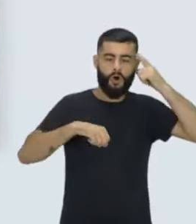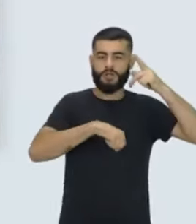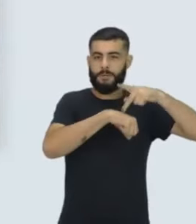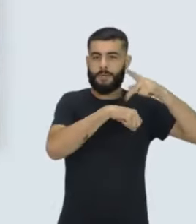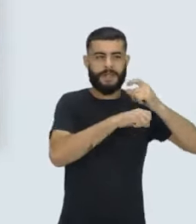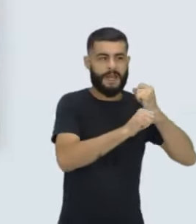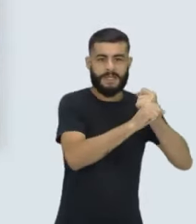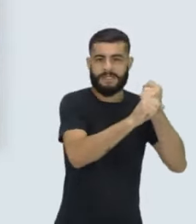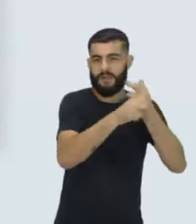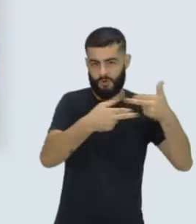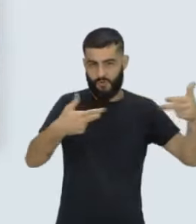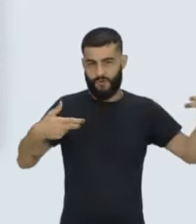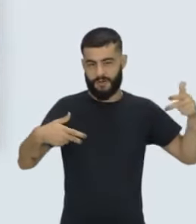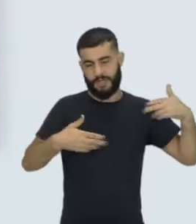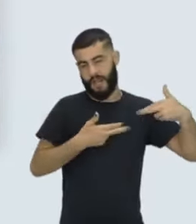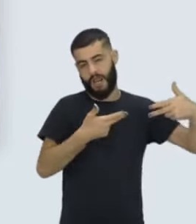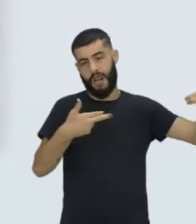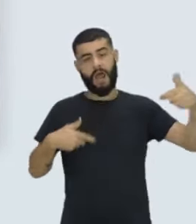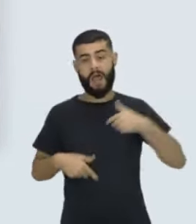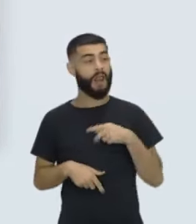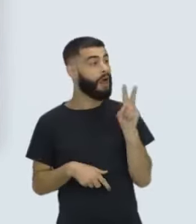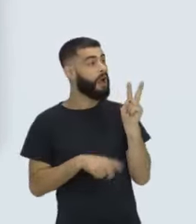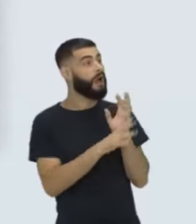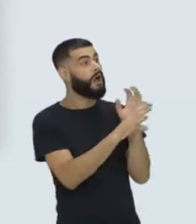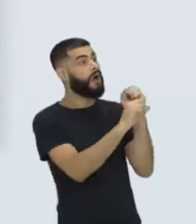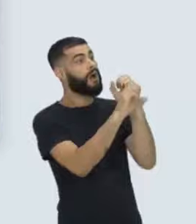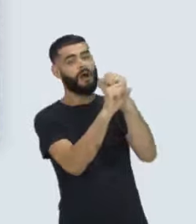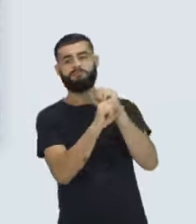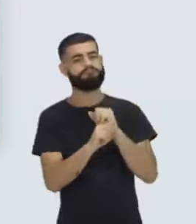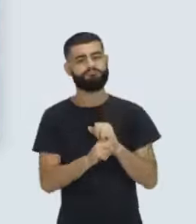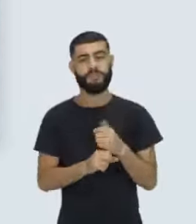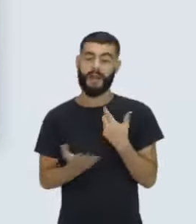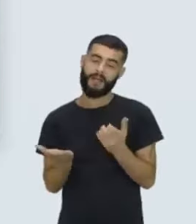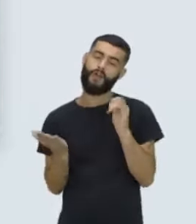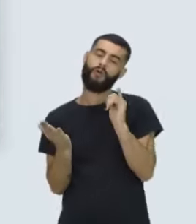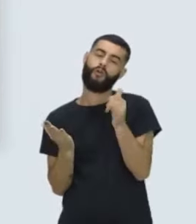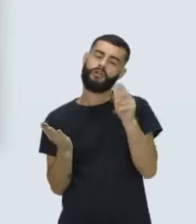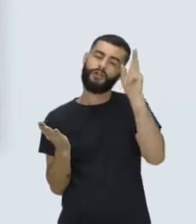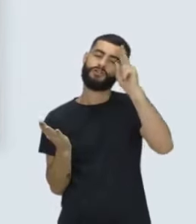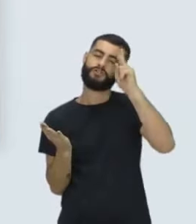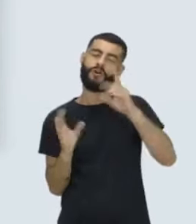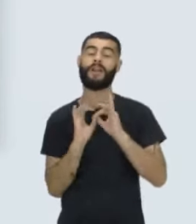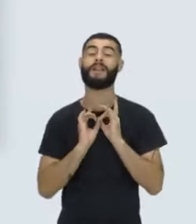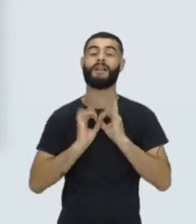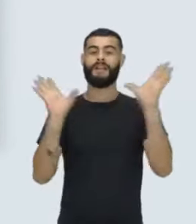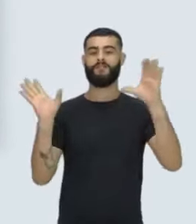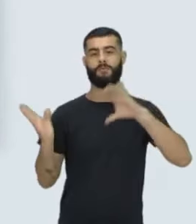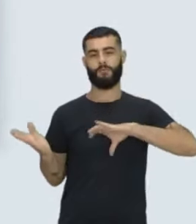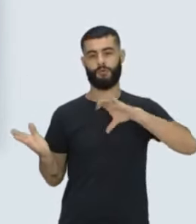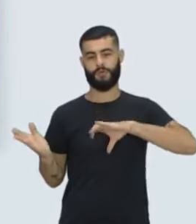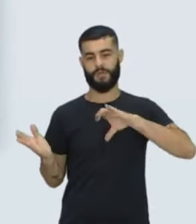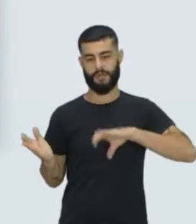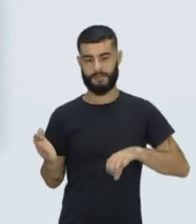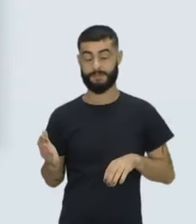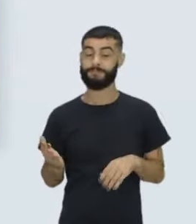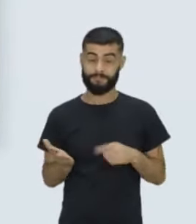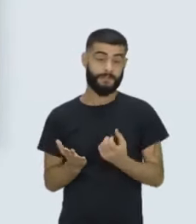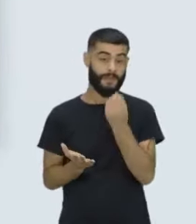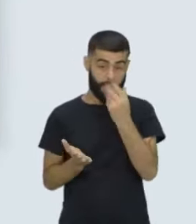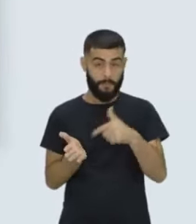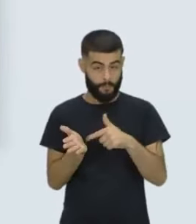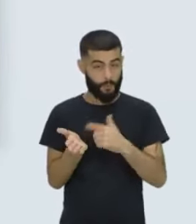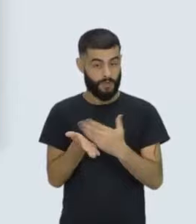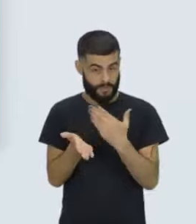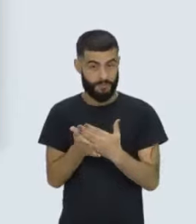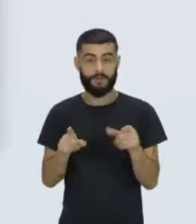Ela não está afim de calcular, ela está afim de contar a historinha e de um português mais solto possível. O que é muito legal também no livro é